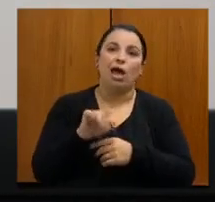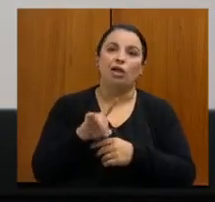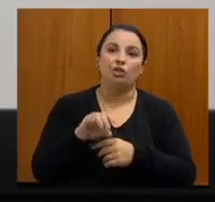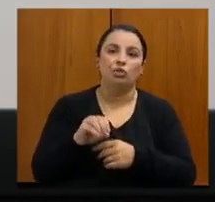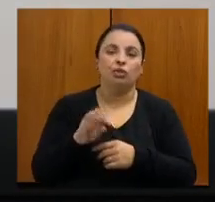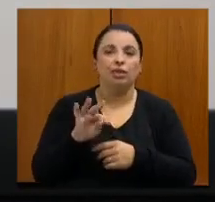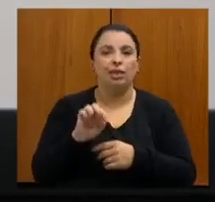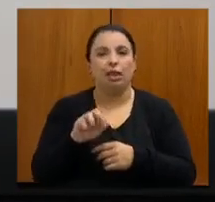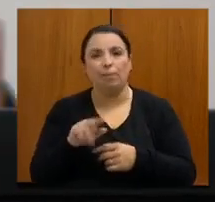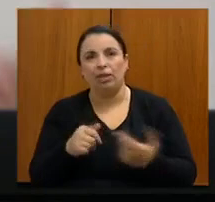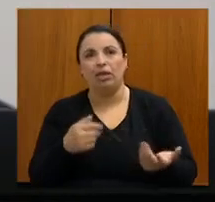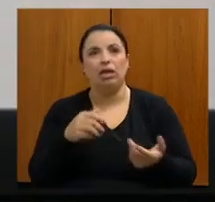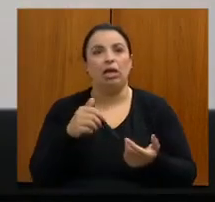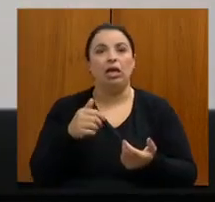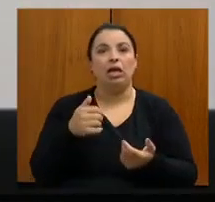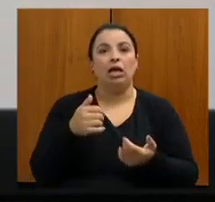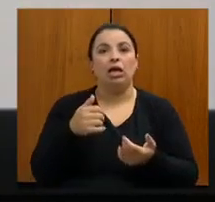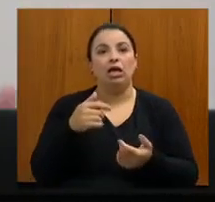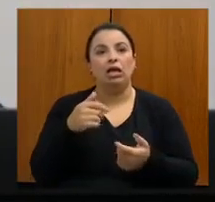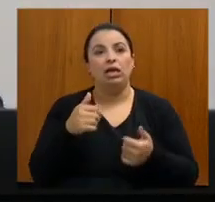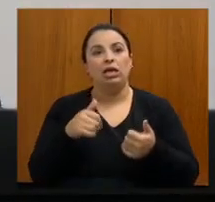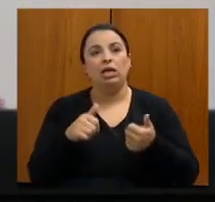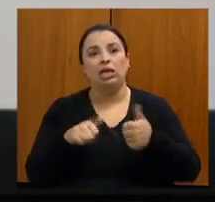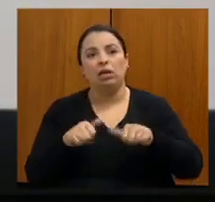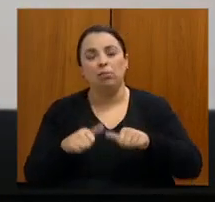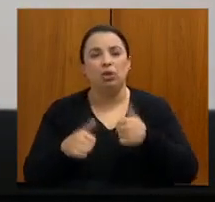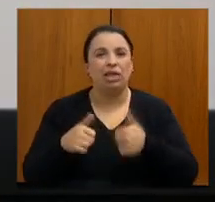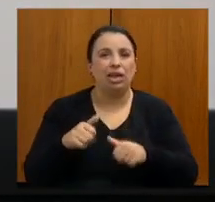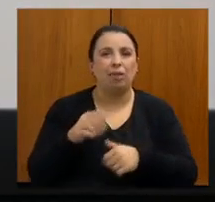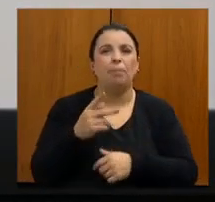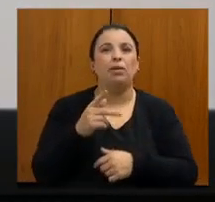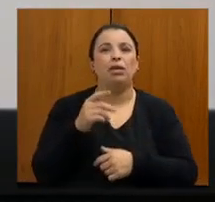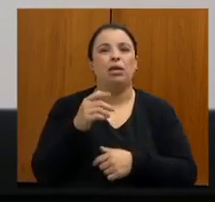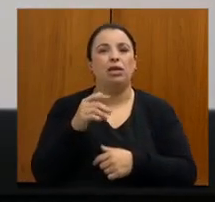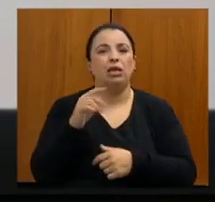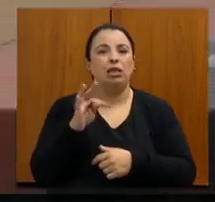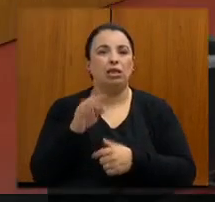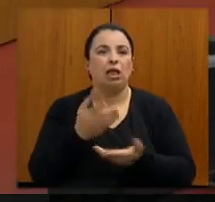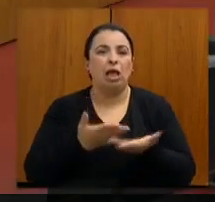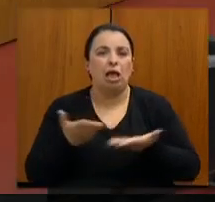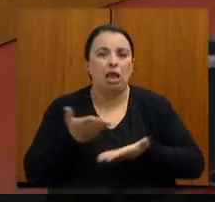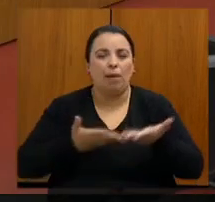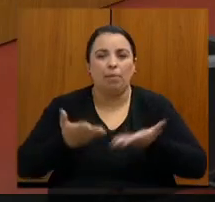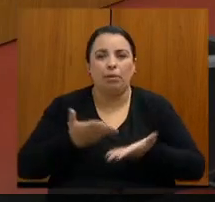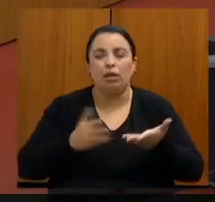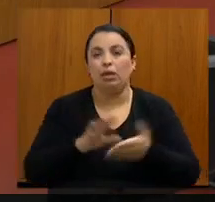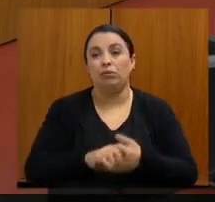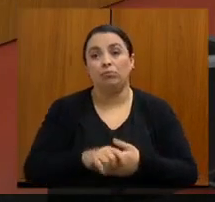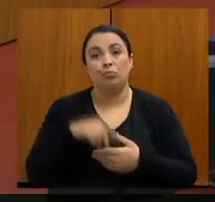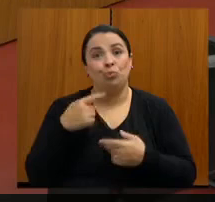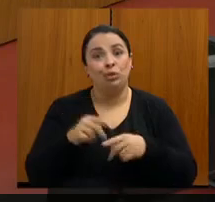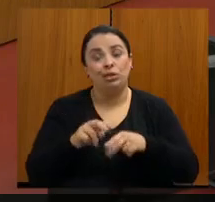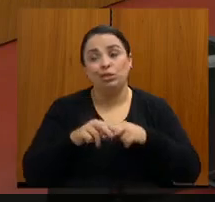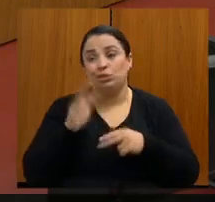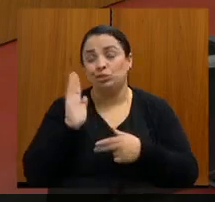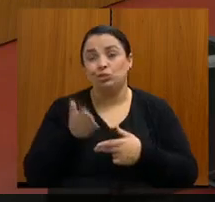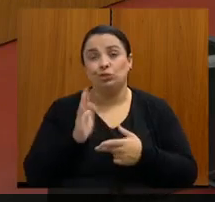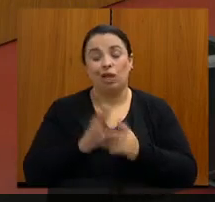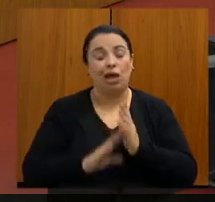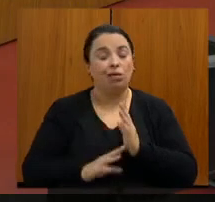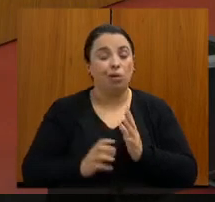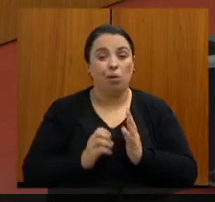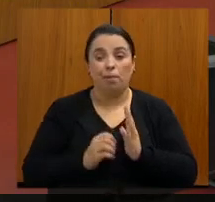período de espera que ele ficou, a doença avançou e aí o paciente já não é mais, não tem mais condições de remover a doença.